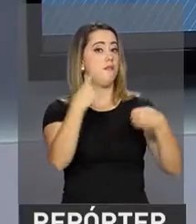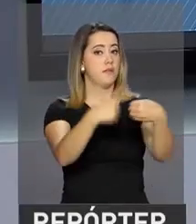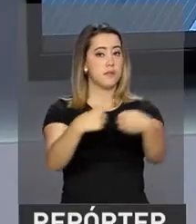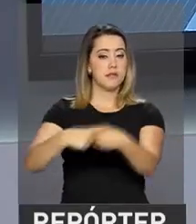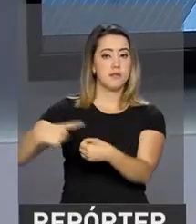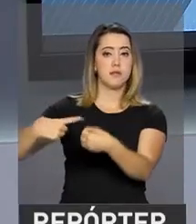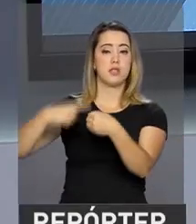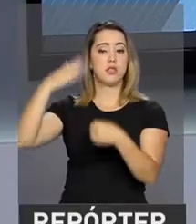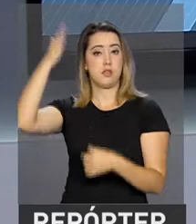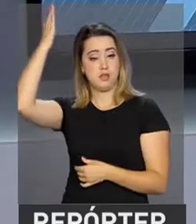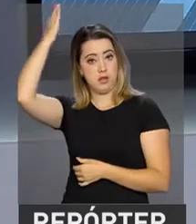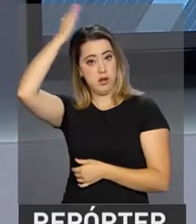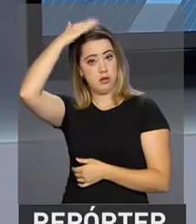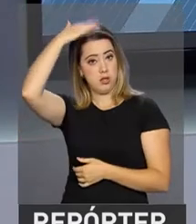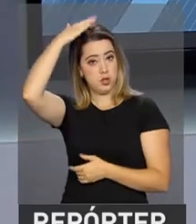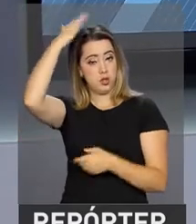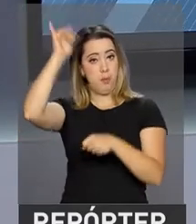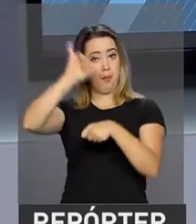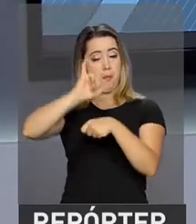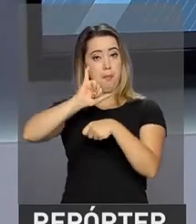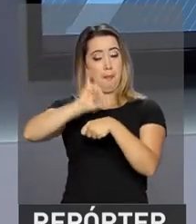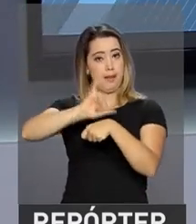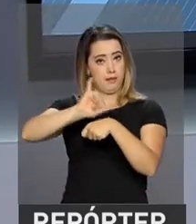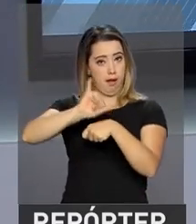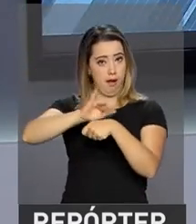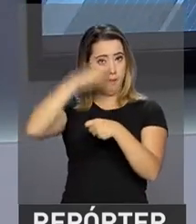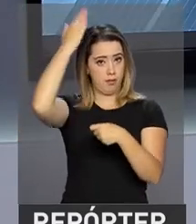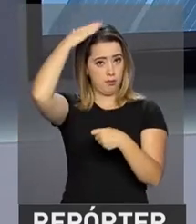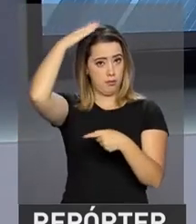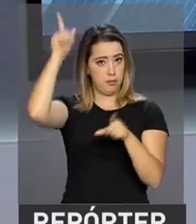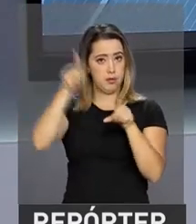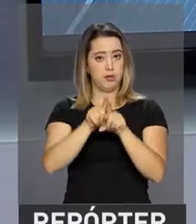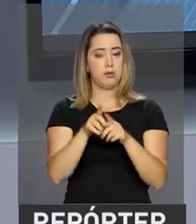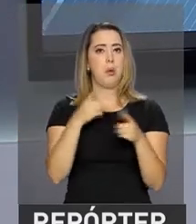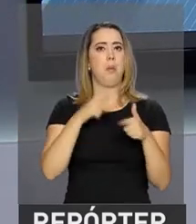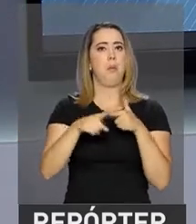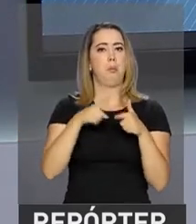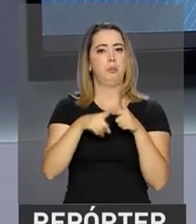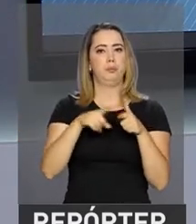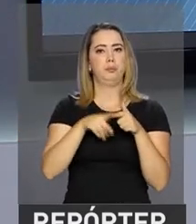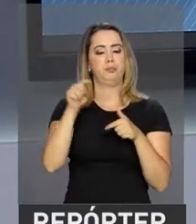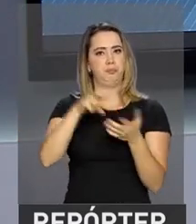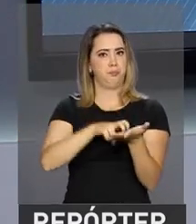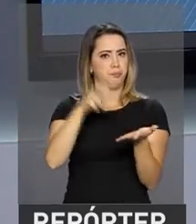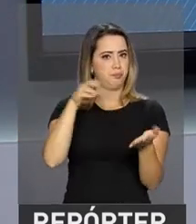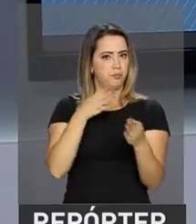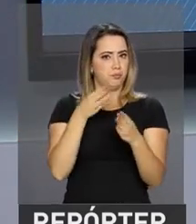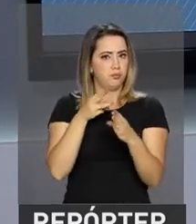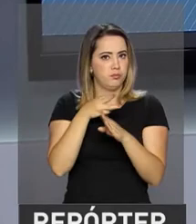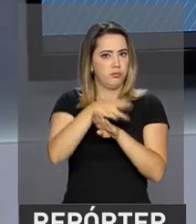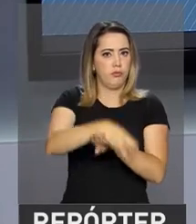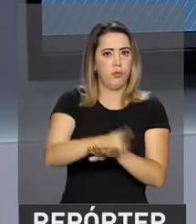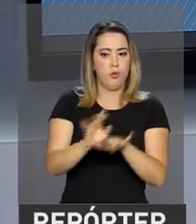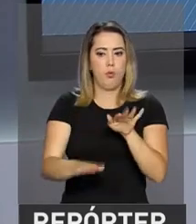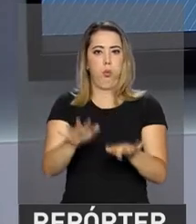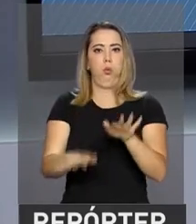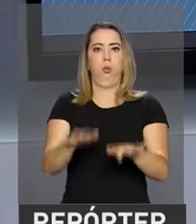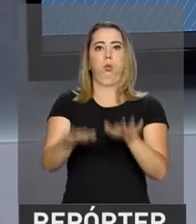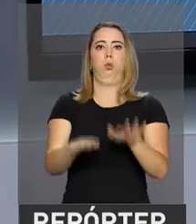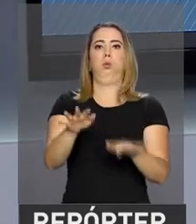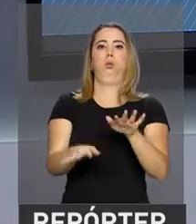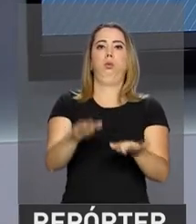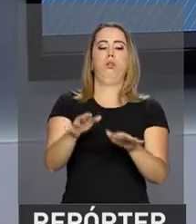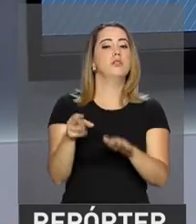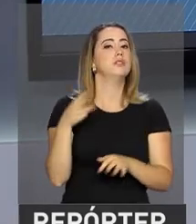Rio Branco do Sul, na região metropolitana de Curitiba, no Paraná, foram atingidas na madrugada desta segunda-feira por um terremoto